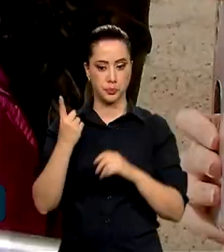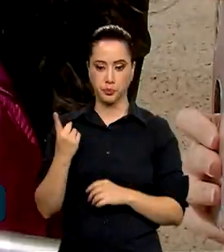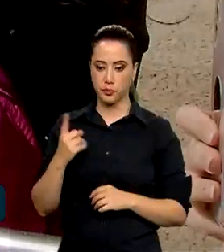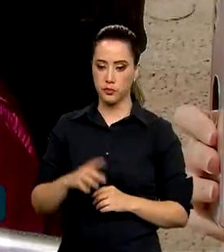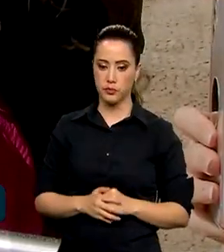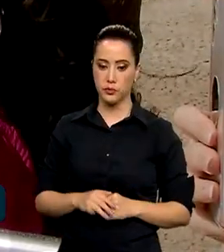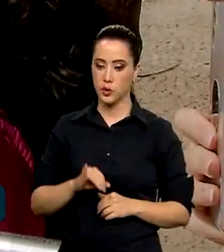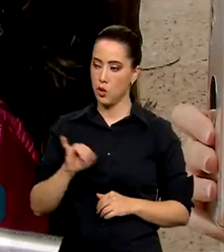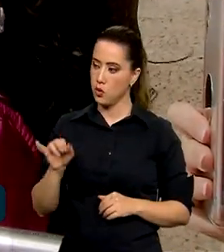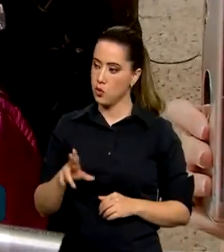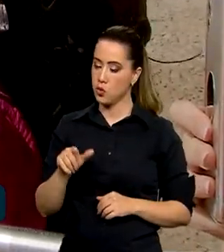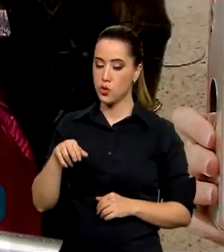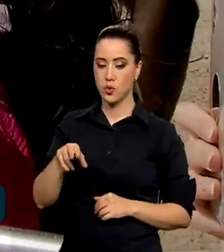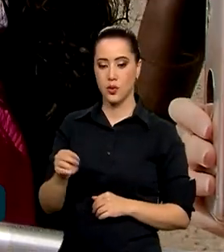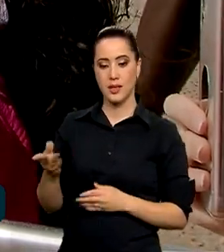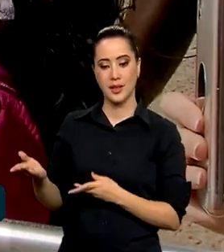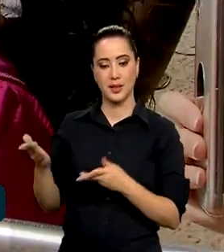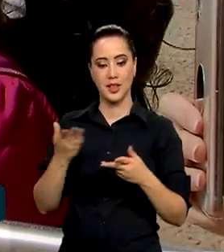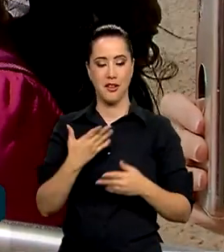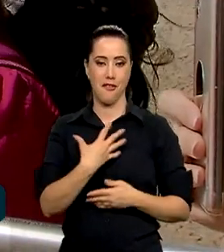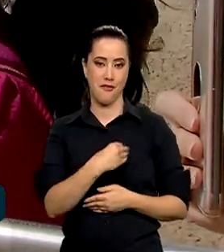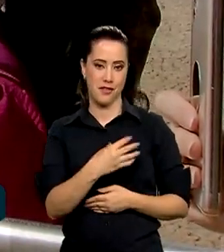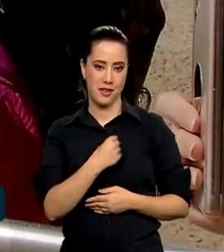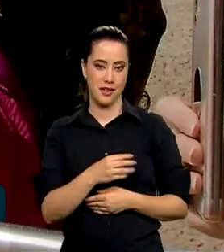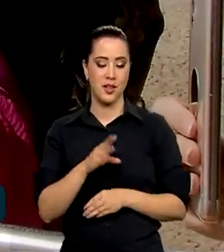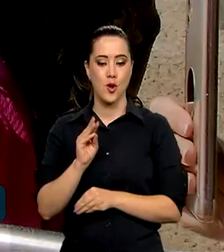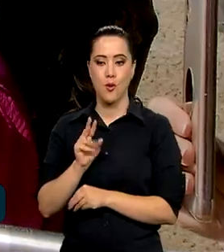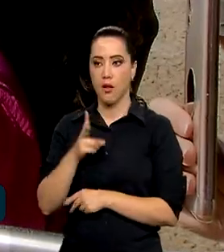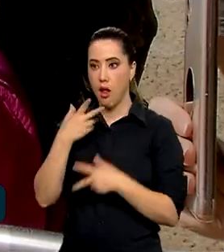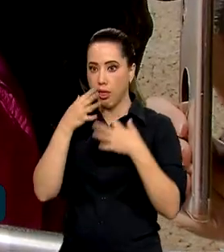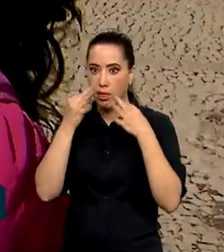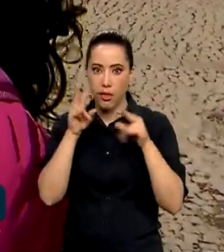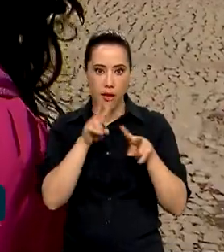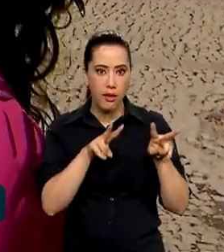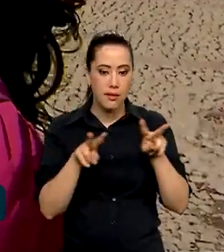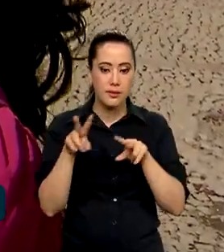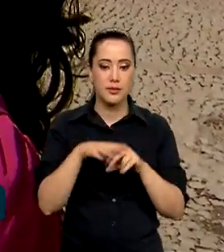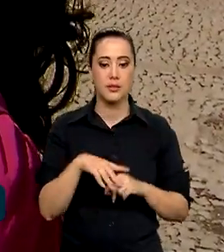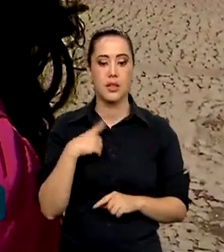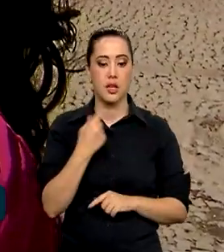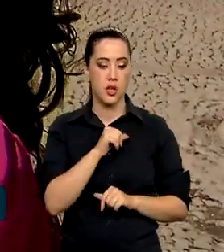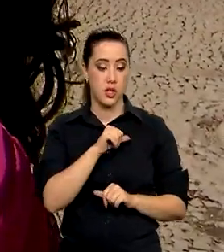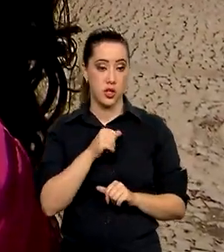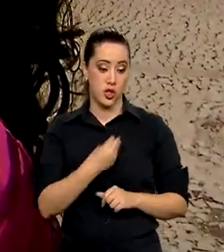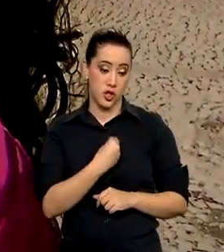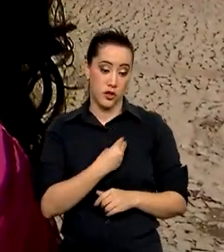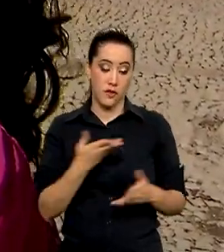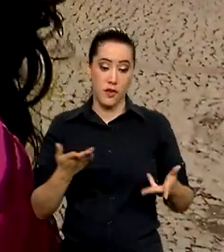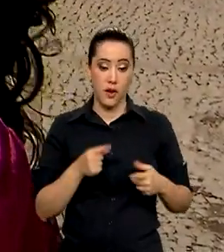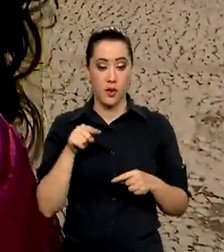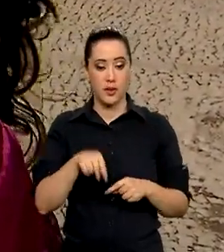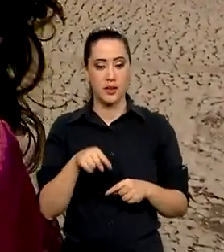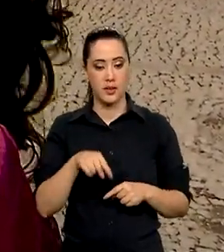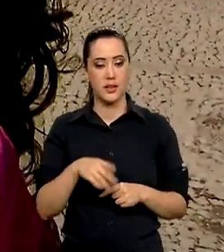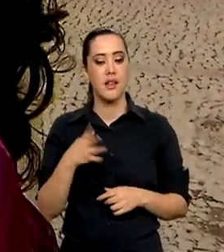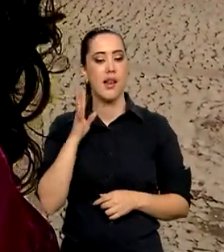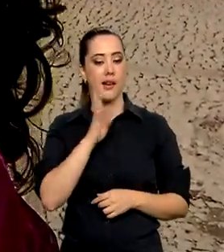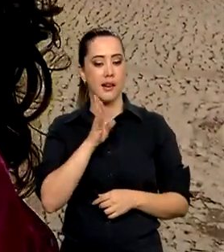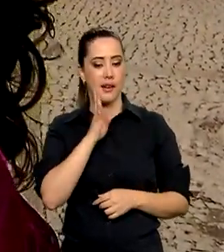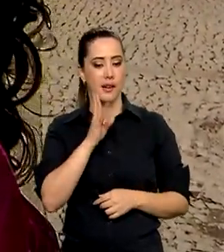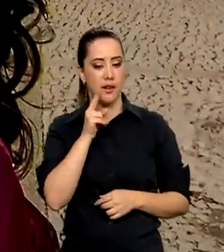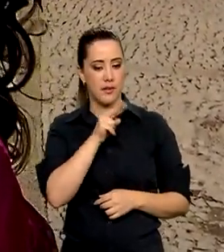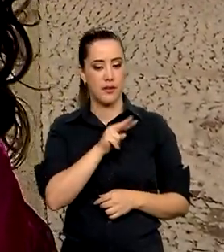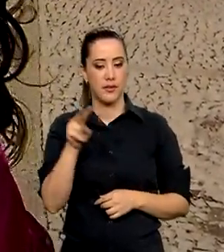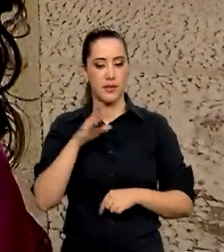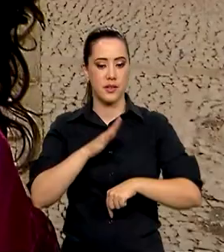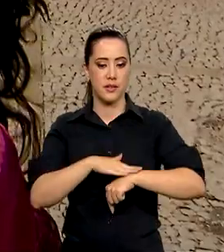Juliana trouxe a pequena Beatriz, que ficou atenta a tudo. A gente mudou pra cá recentemente e é bacana ver esse